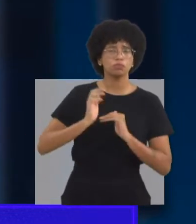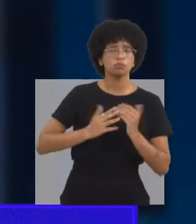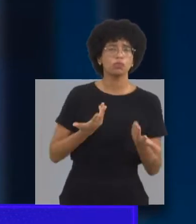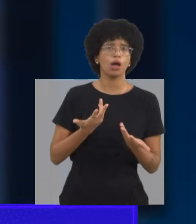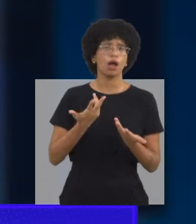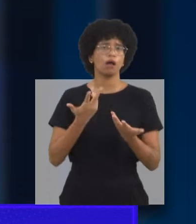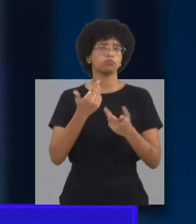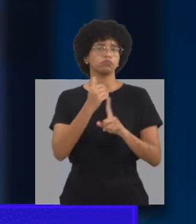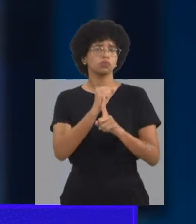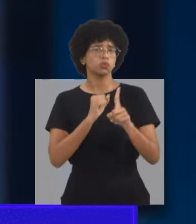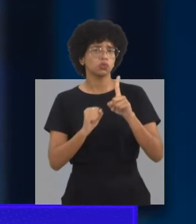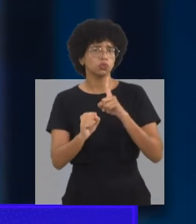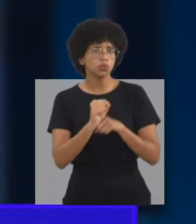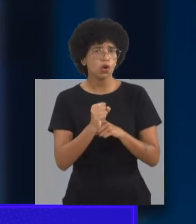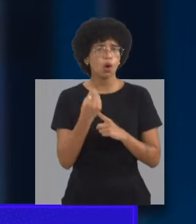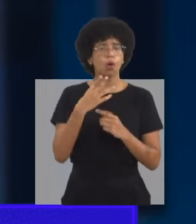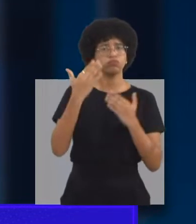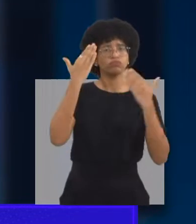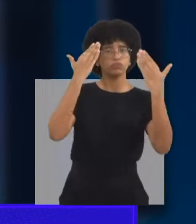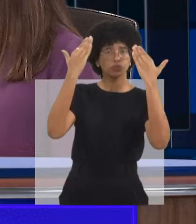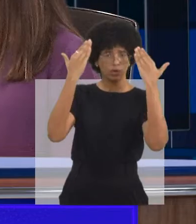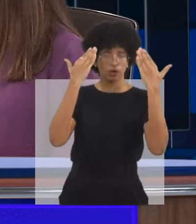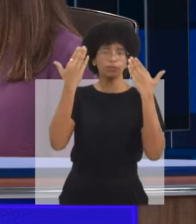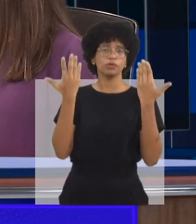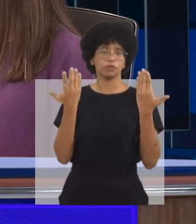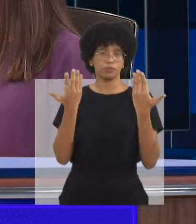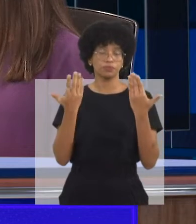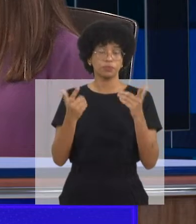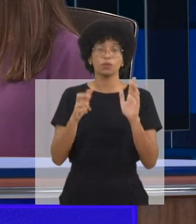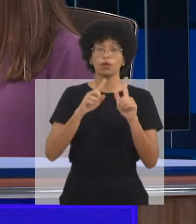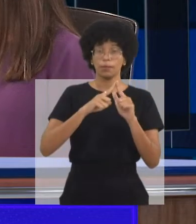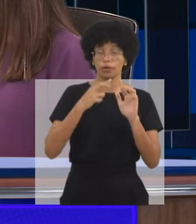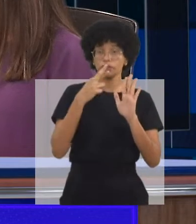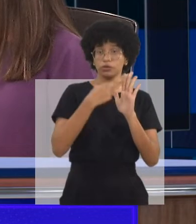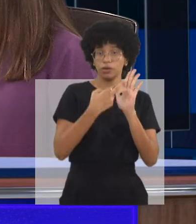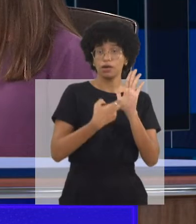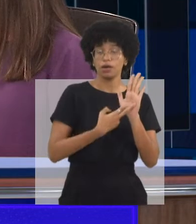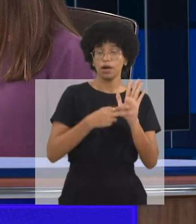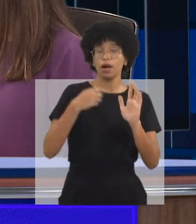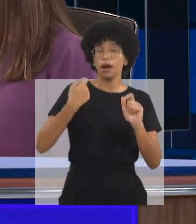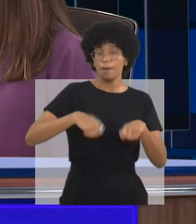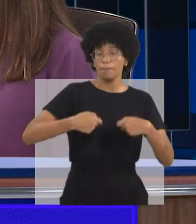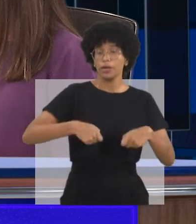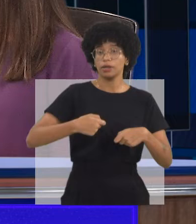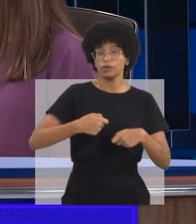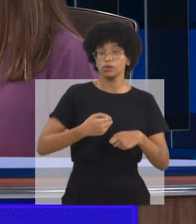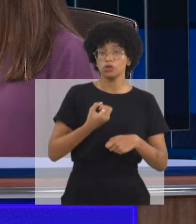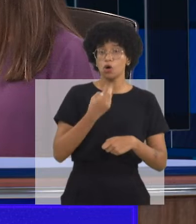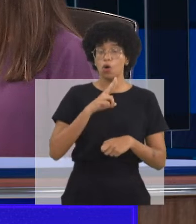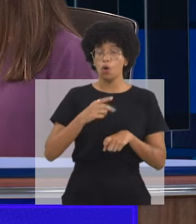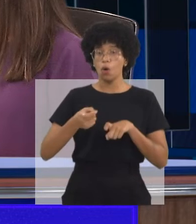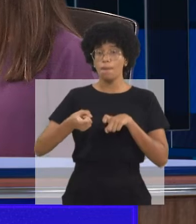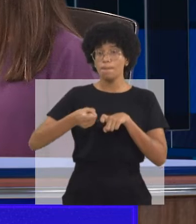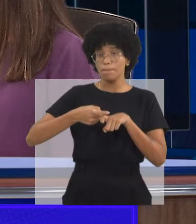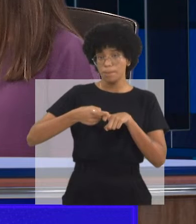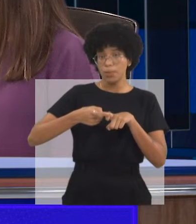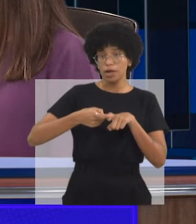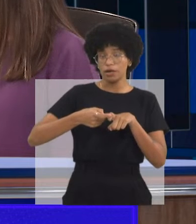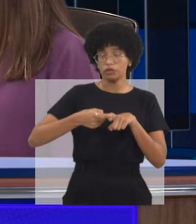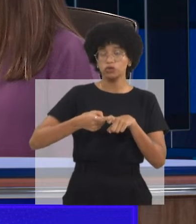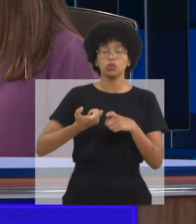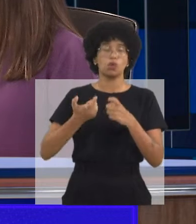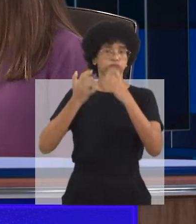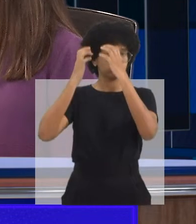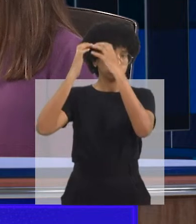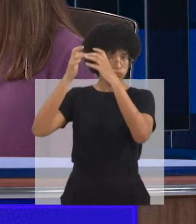está dentro do espectro. Sim, uma criança chega, por exemplo, no centro, ela se apresenta, ou o primeiro